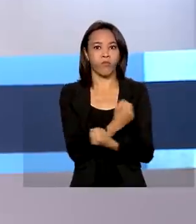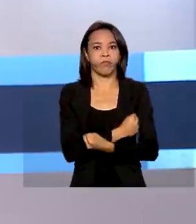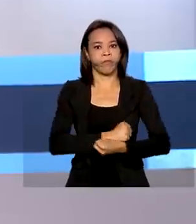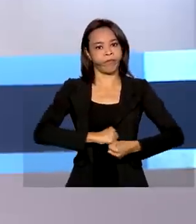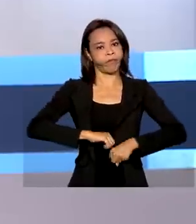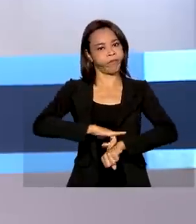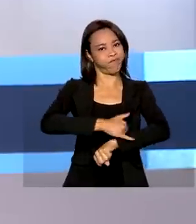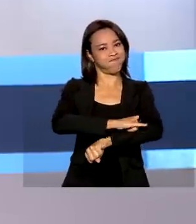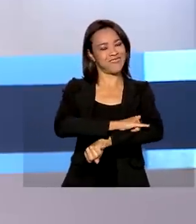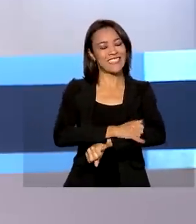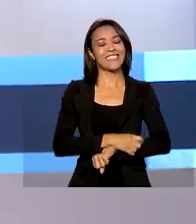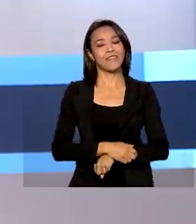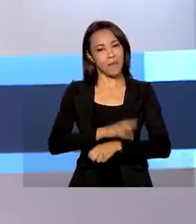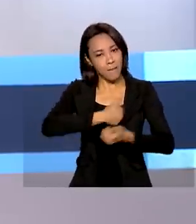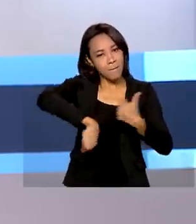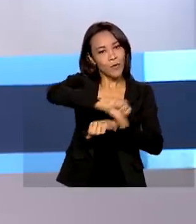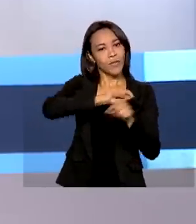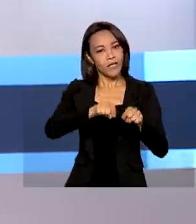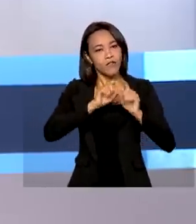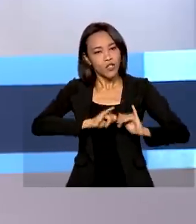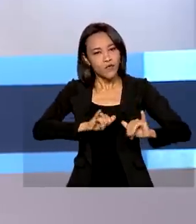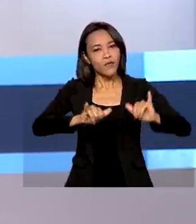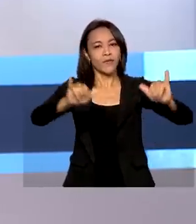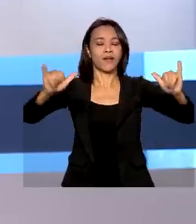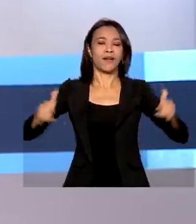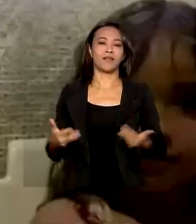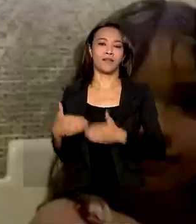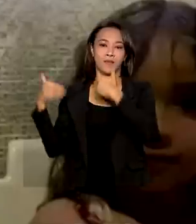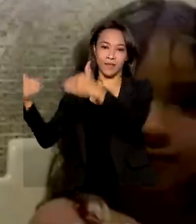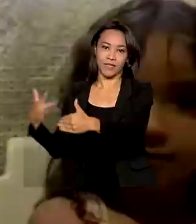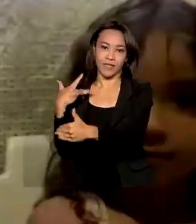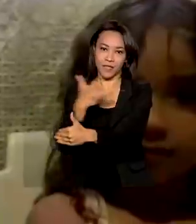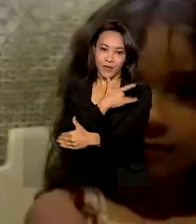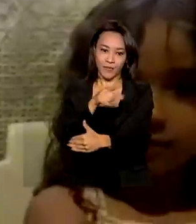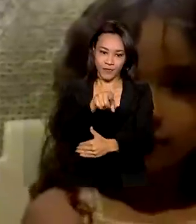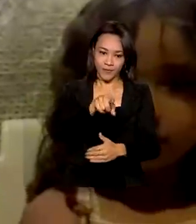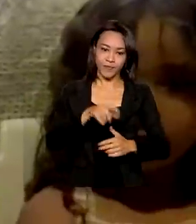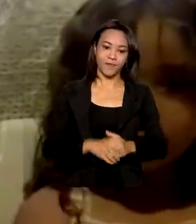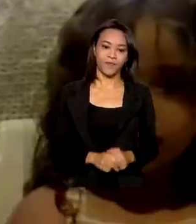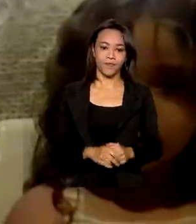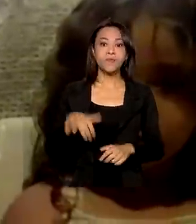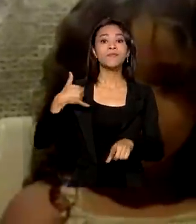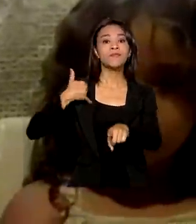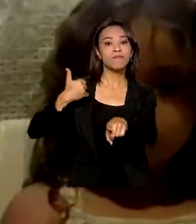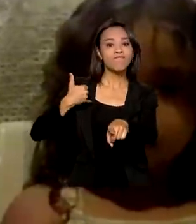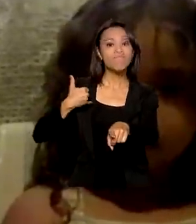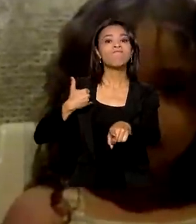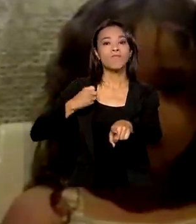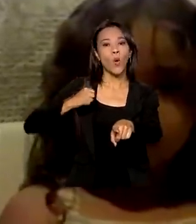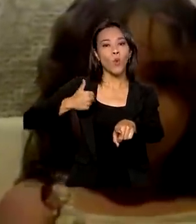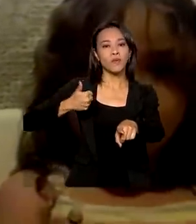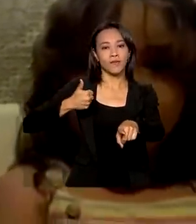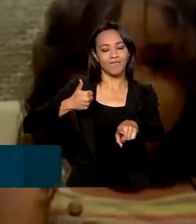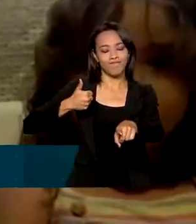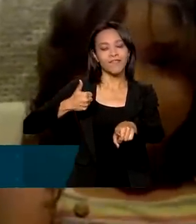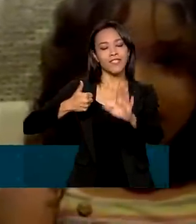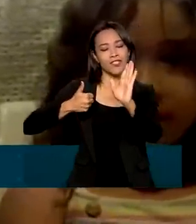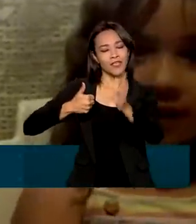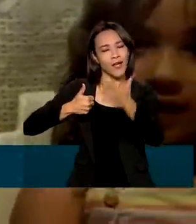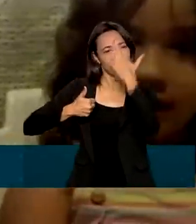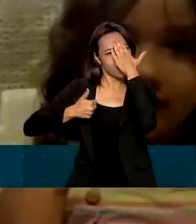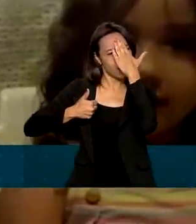reverter essa situação, uma campanha foi lançada pelo Ministério da Saúde. Aos 11 anos, Mariana já sabe